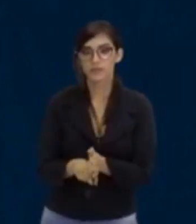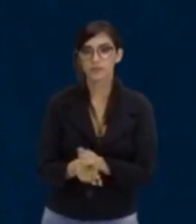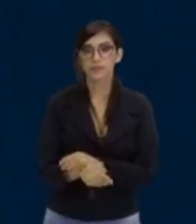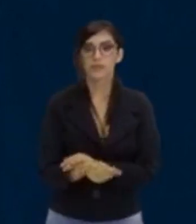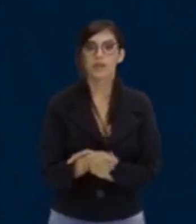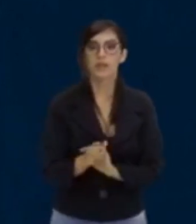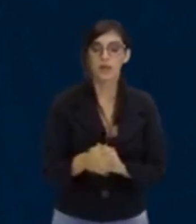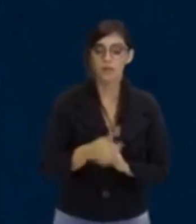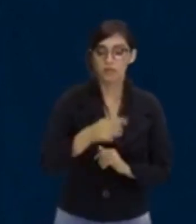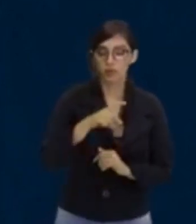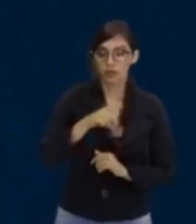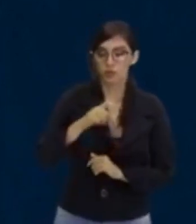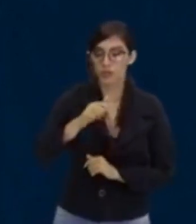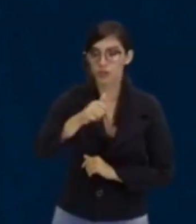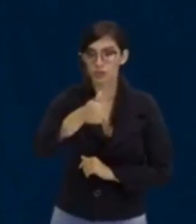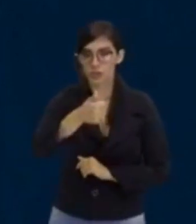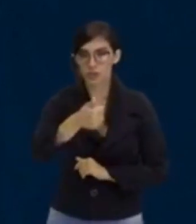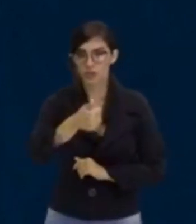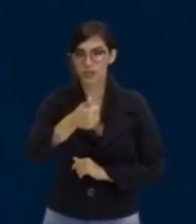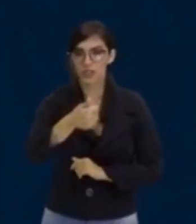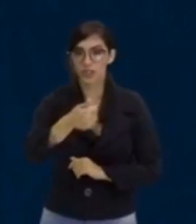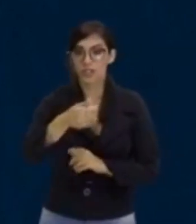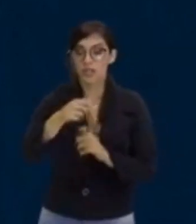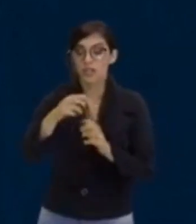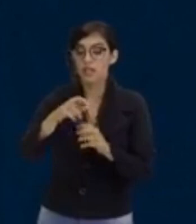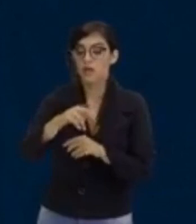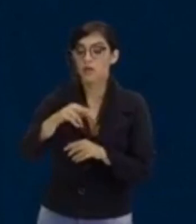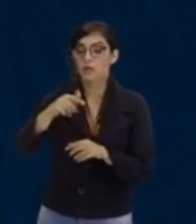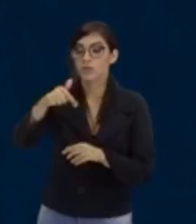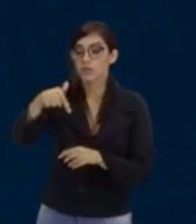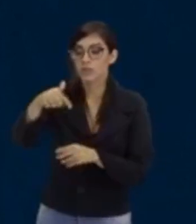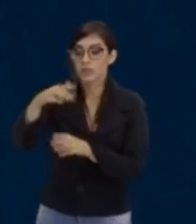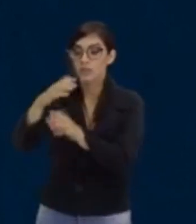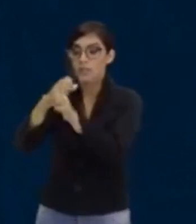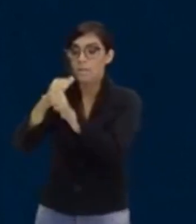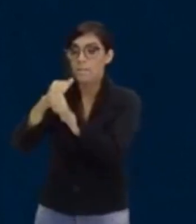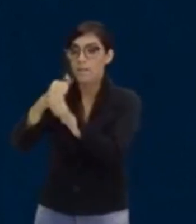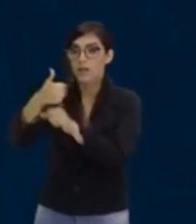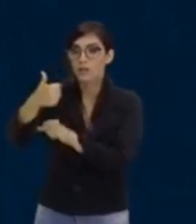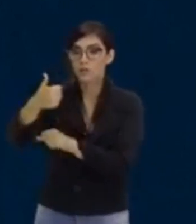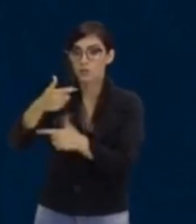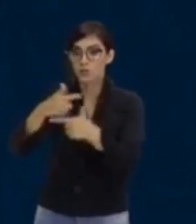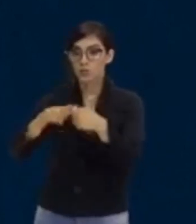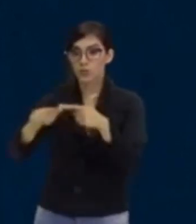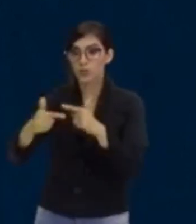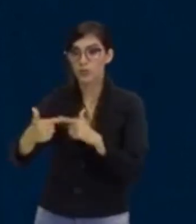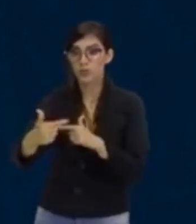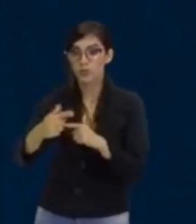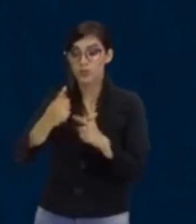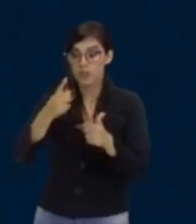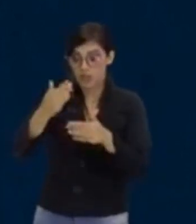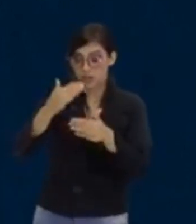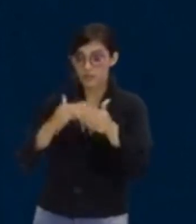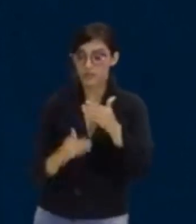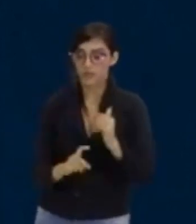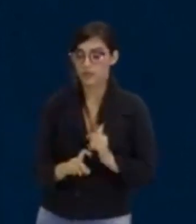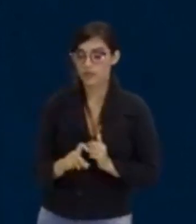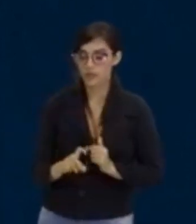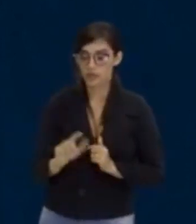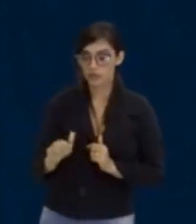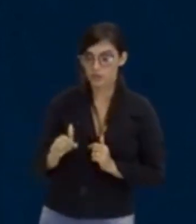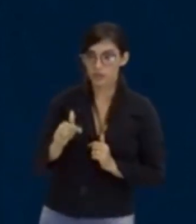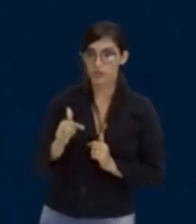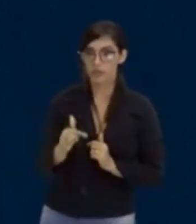mais 1, sobre 2. E na outra aqui, vai ser o quê, ó? O x, duas linhas, que vai ser 7,